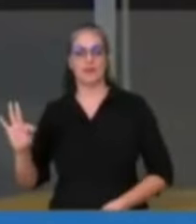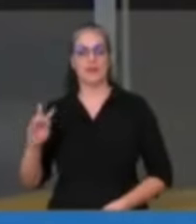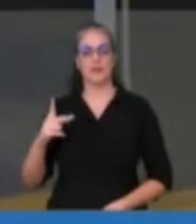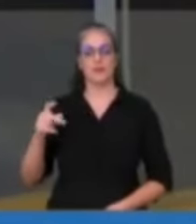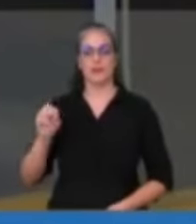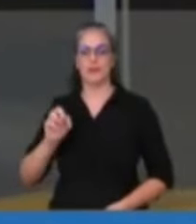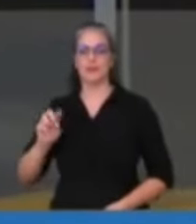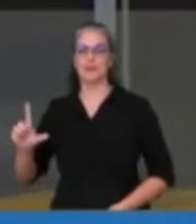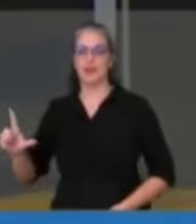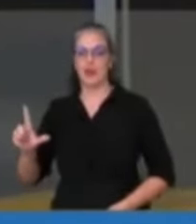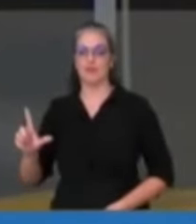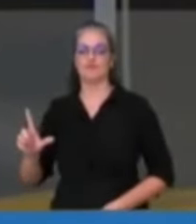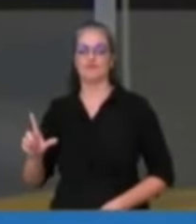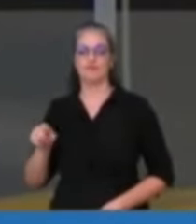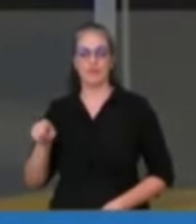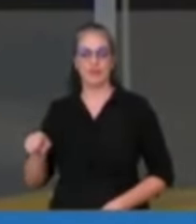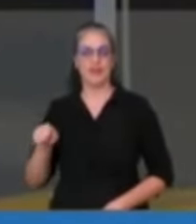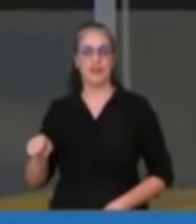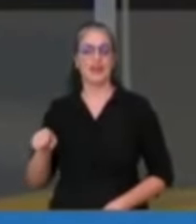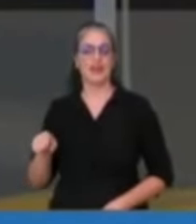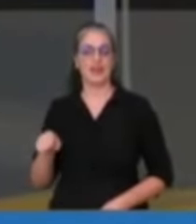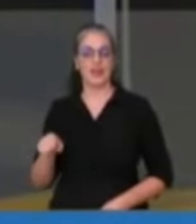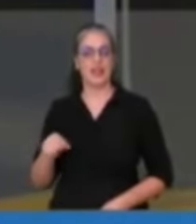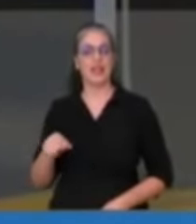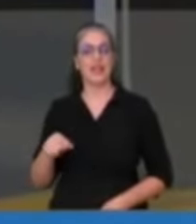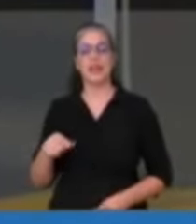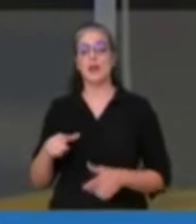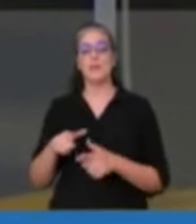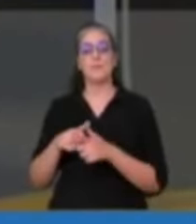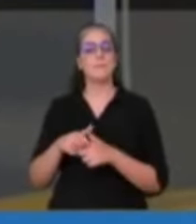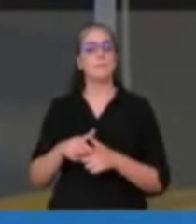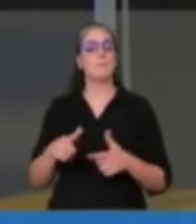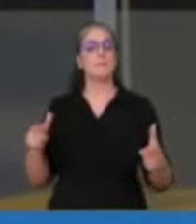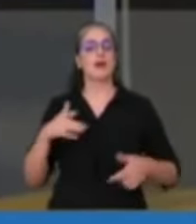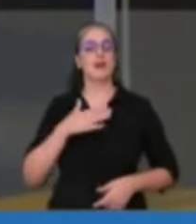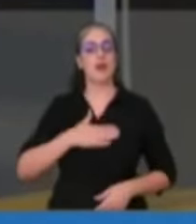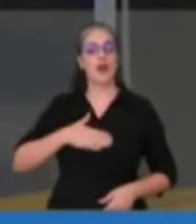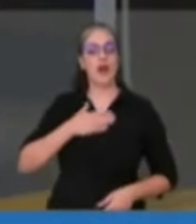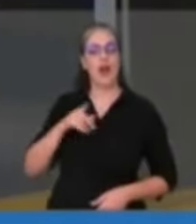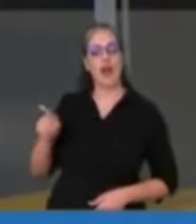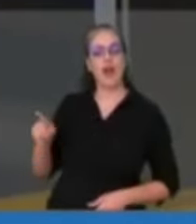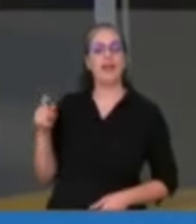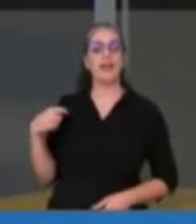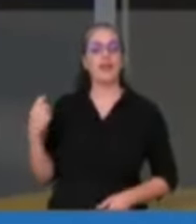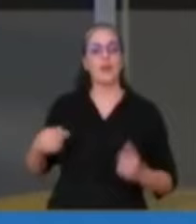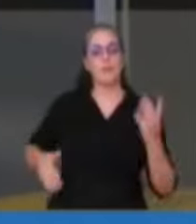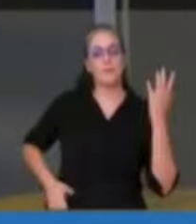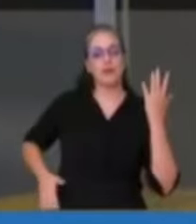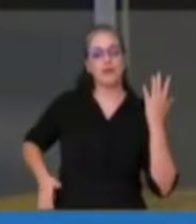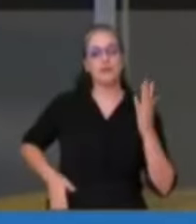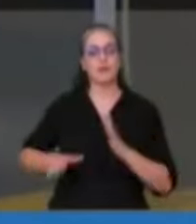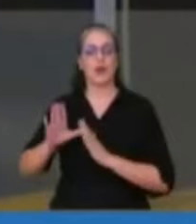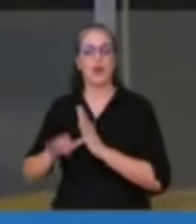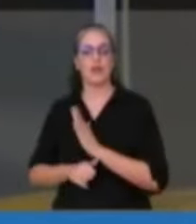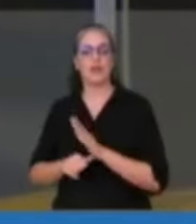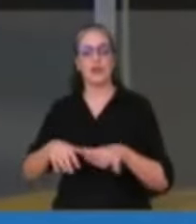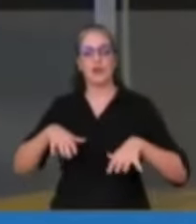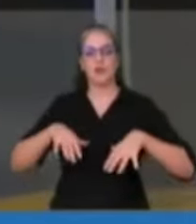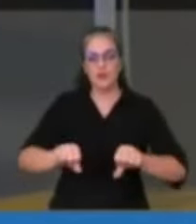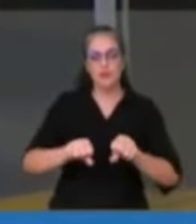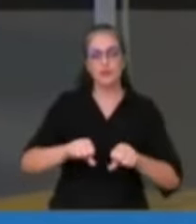Eles fazem sucesso mesmo, maioria mesmo, com bandido, com ladrão, estuprador,